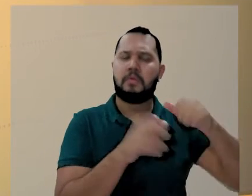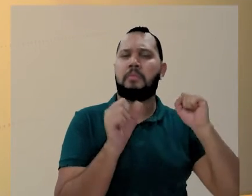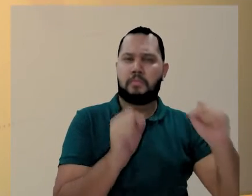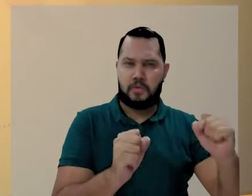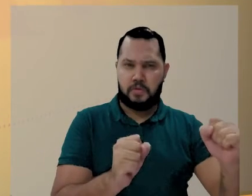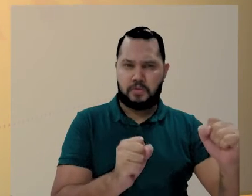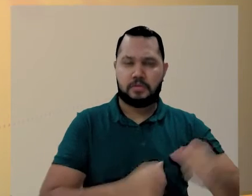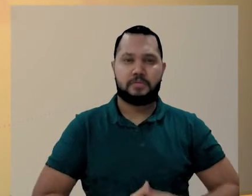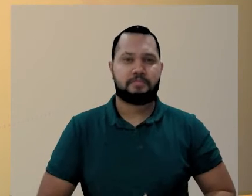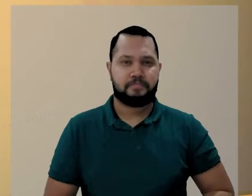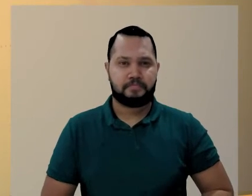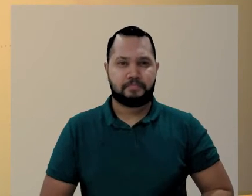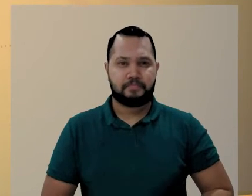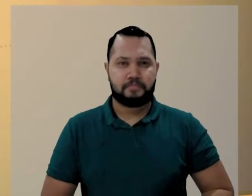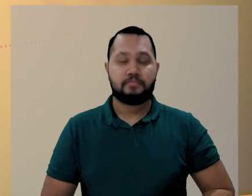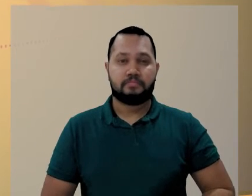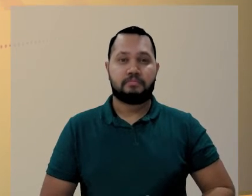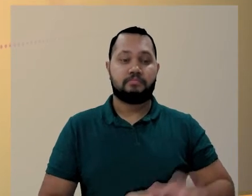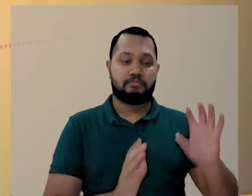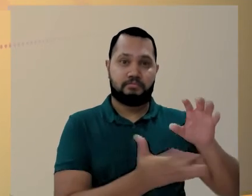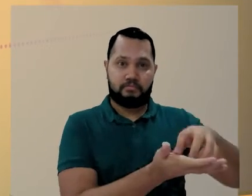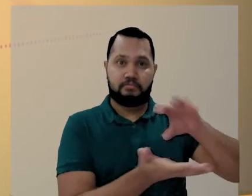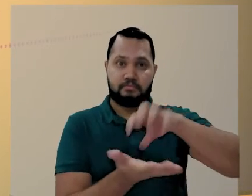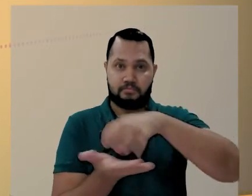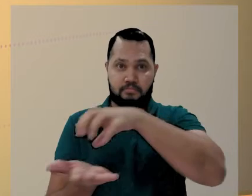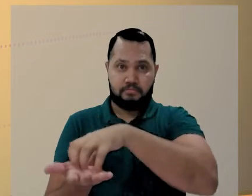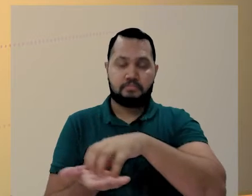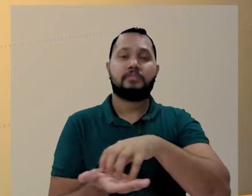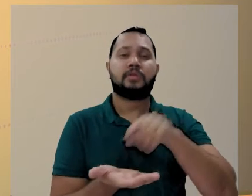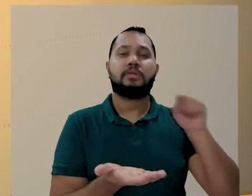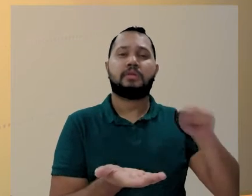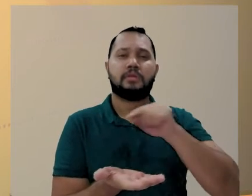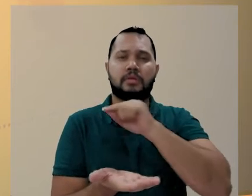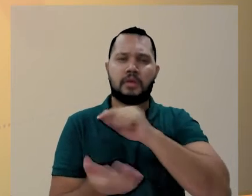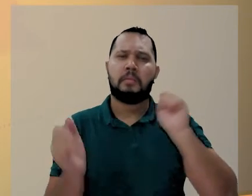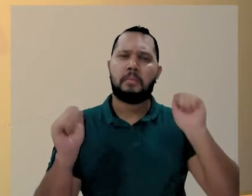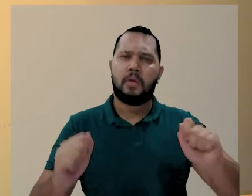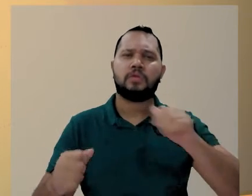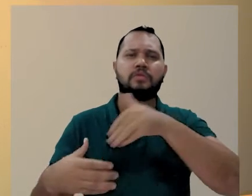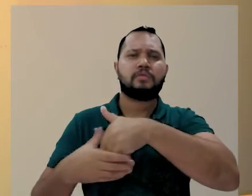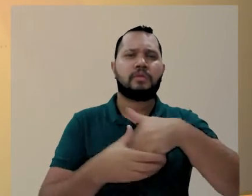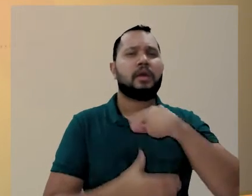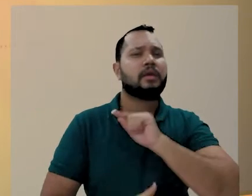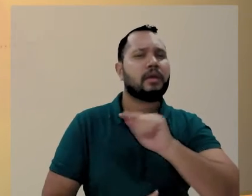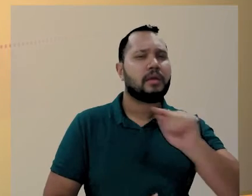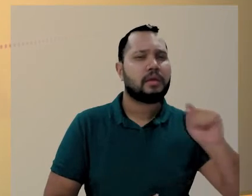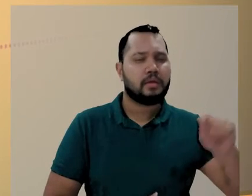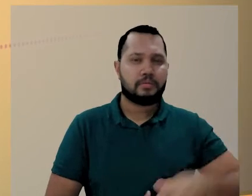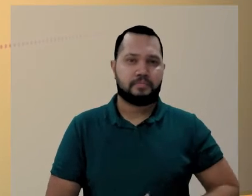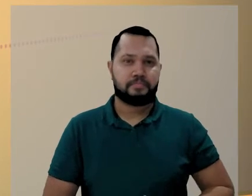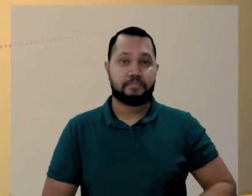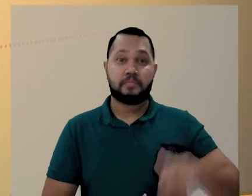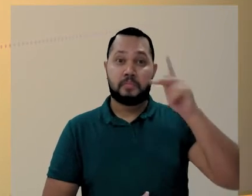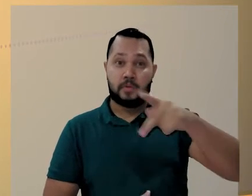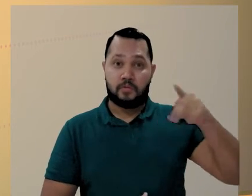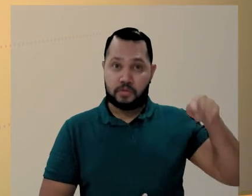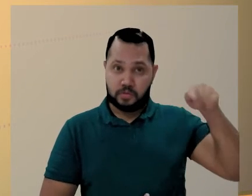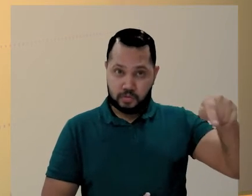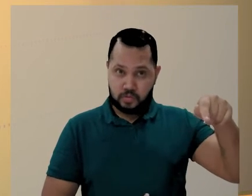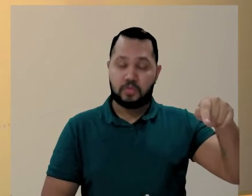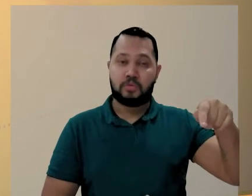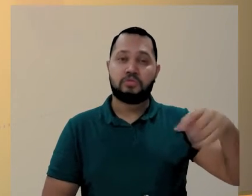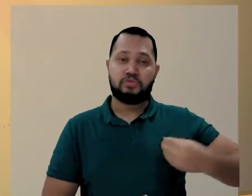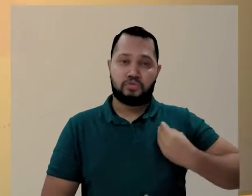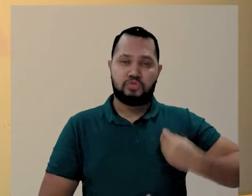participar normalmente do segundo turno. Os segmentos da universidade que podem participar da consulta